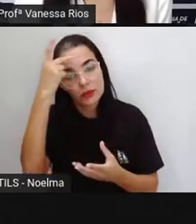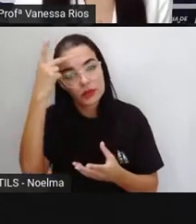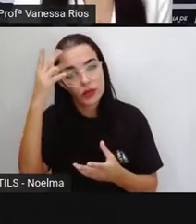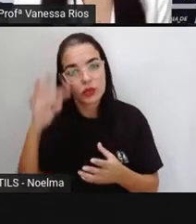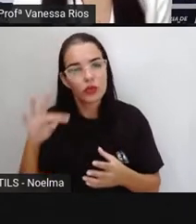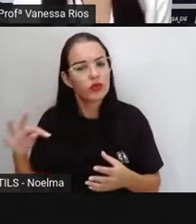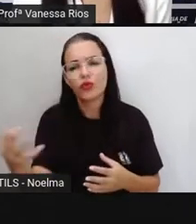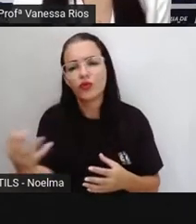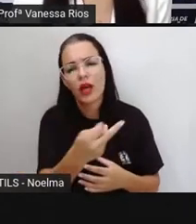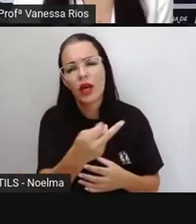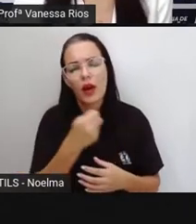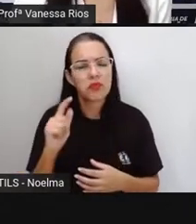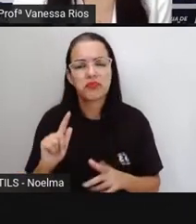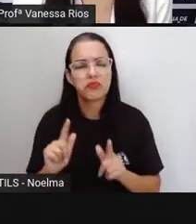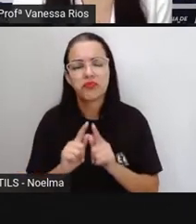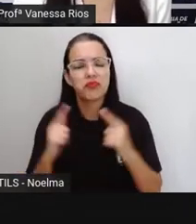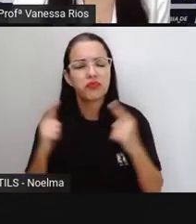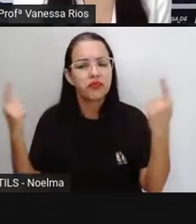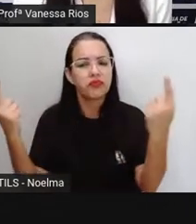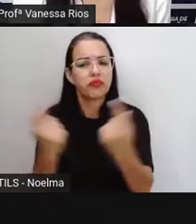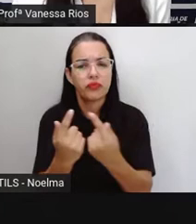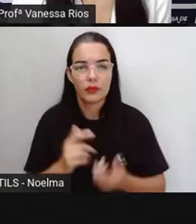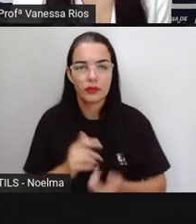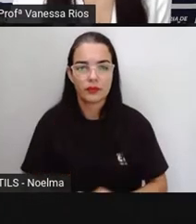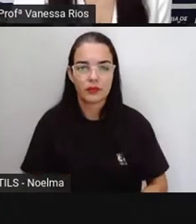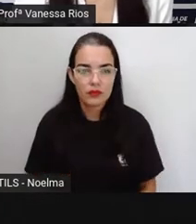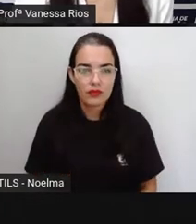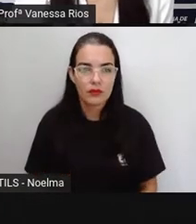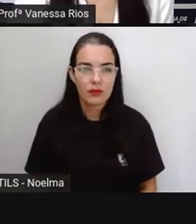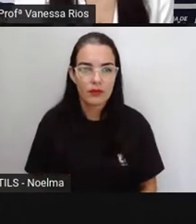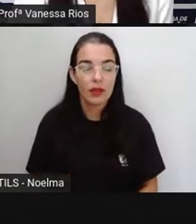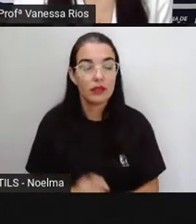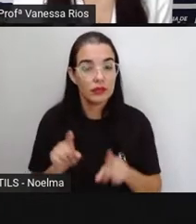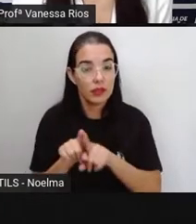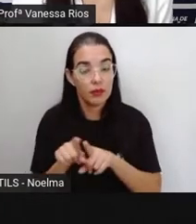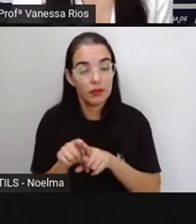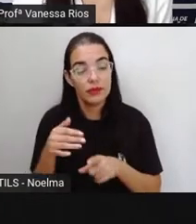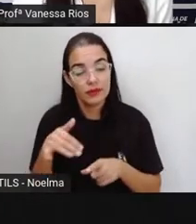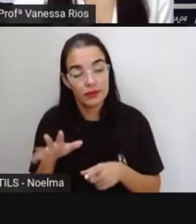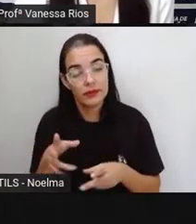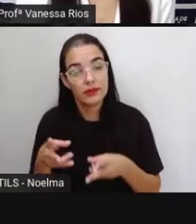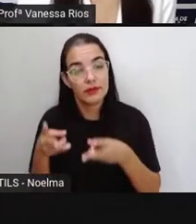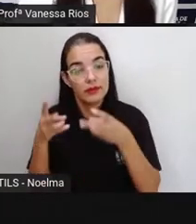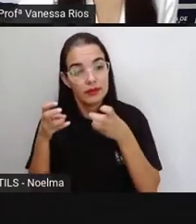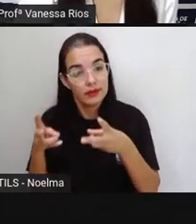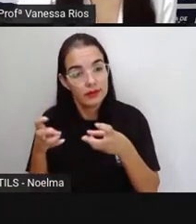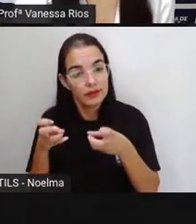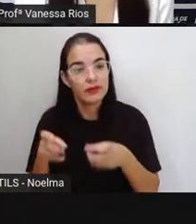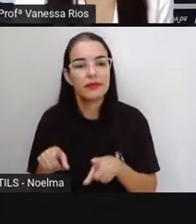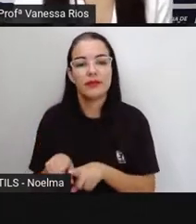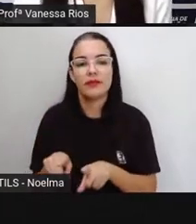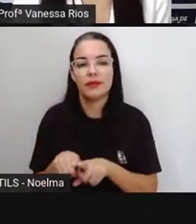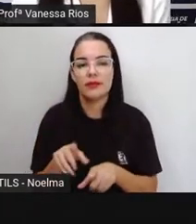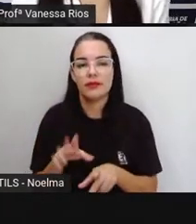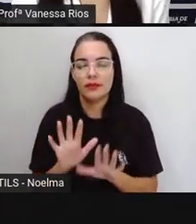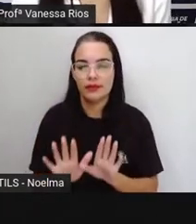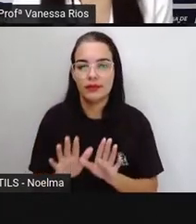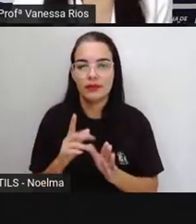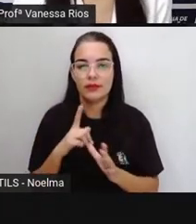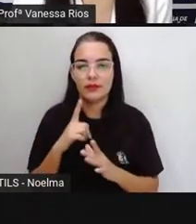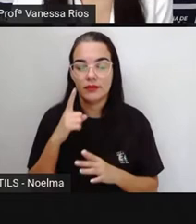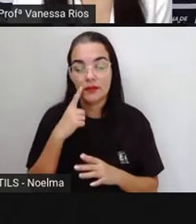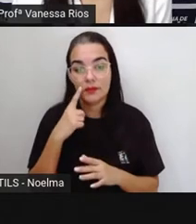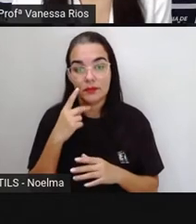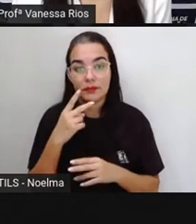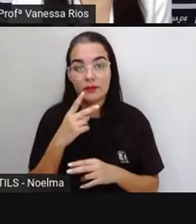geral, ou o público que a reportagem se destine. Então vamos observar aí, pensar em respostas, mas observar durante